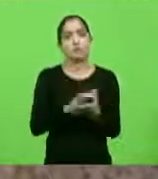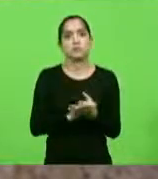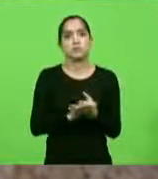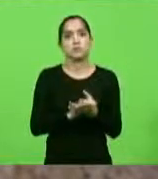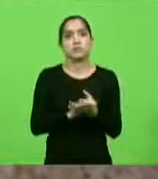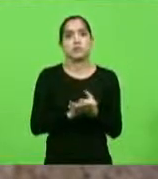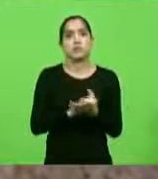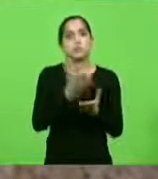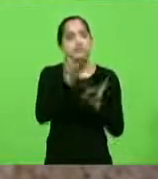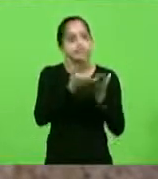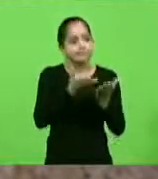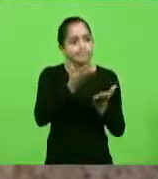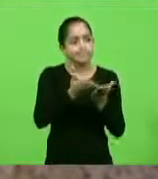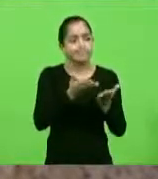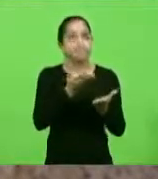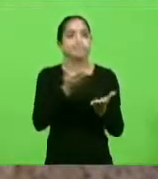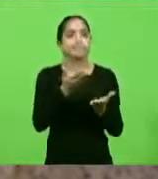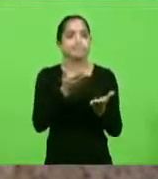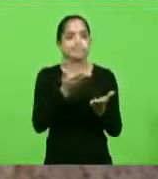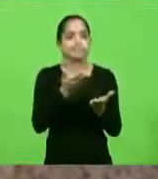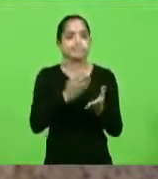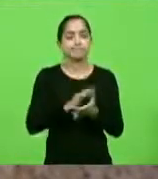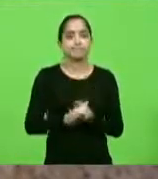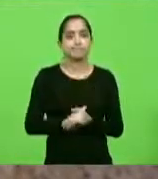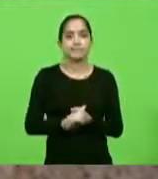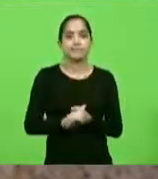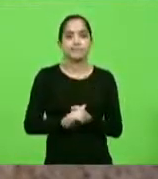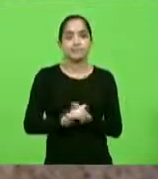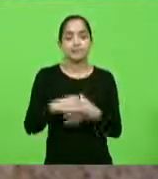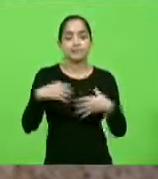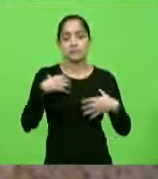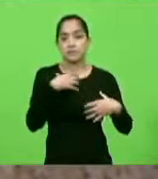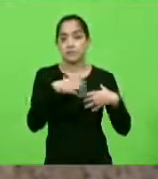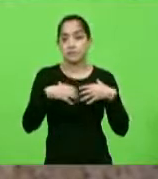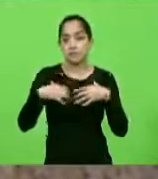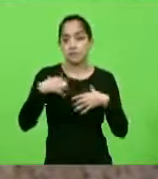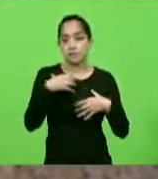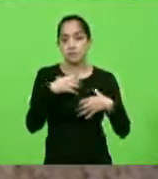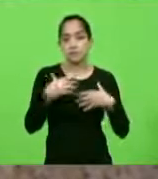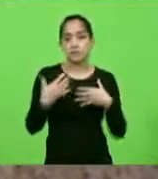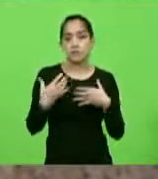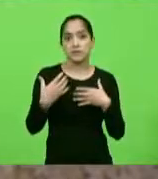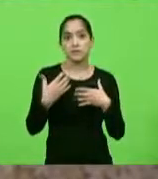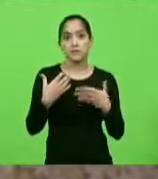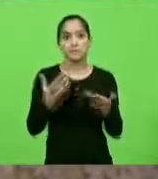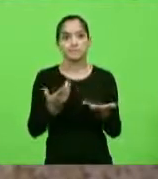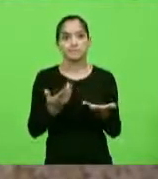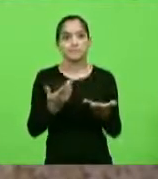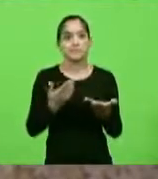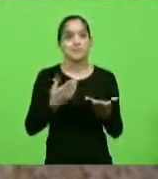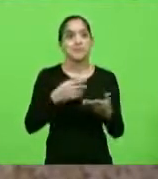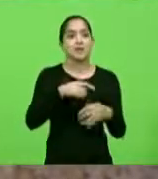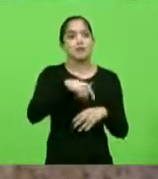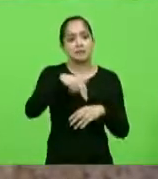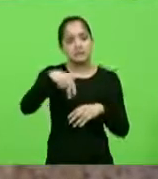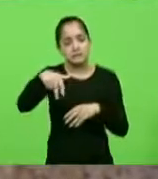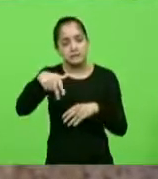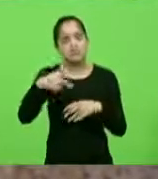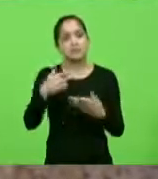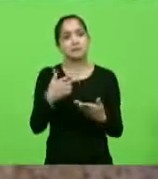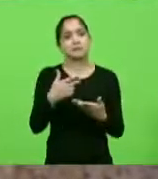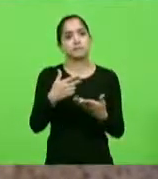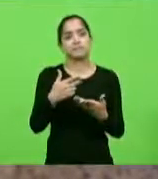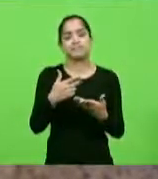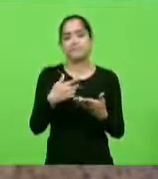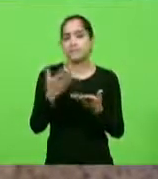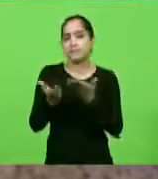alguém, eu atendo essa pessoa, então eu fico muito incomodado quando fazem pessoas se deslocarem e irem até um local